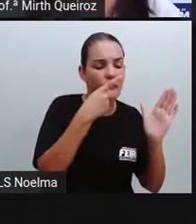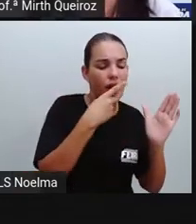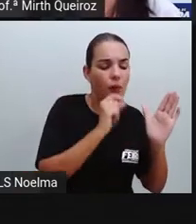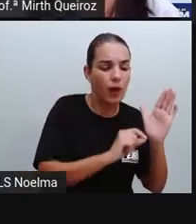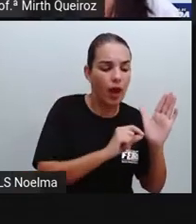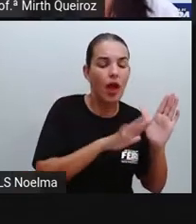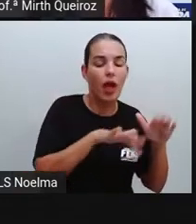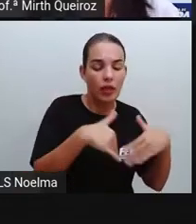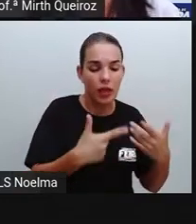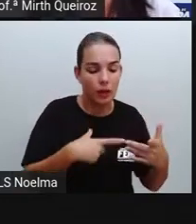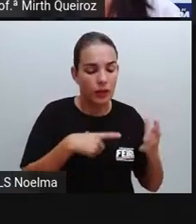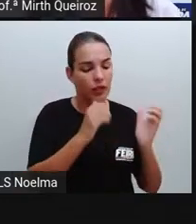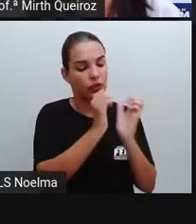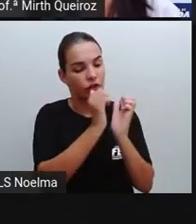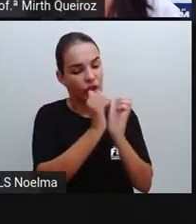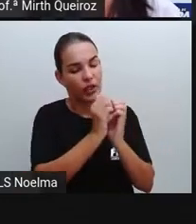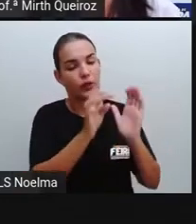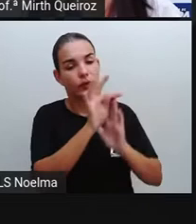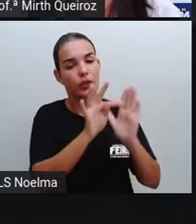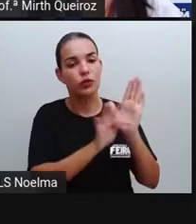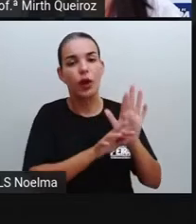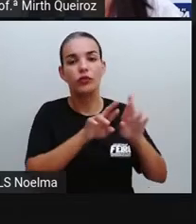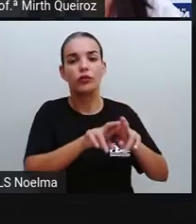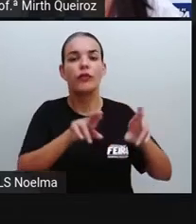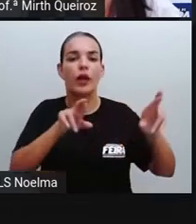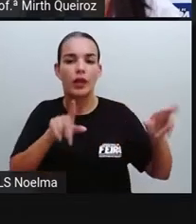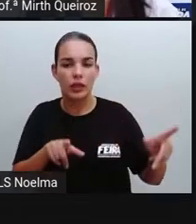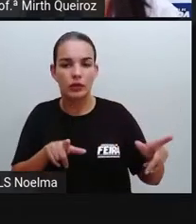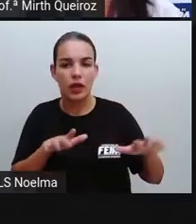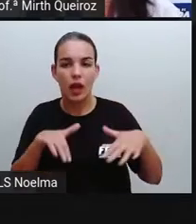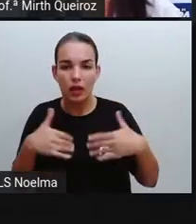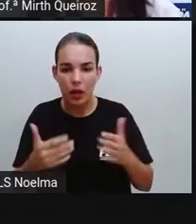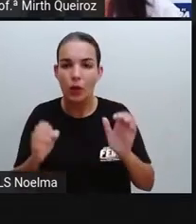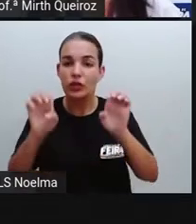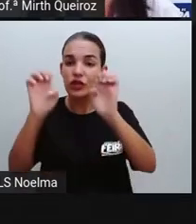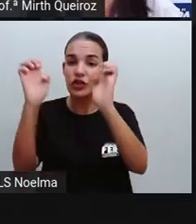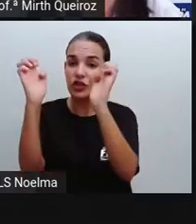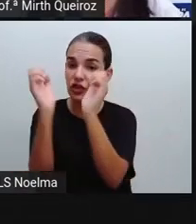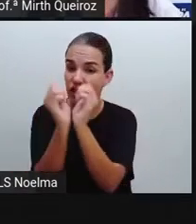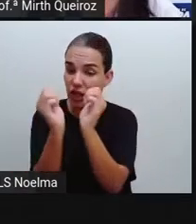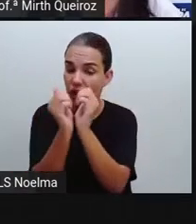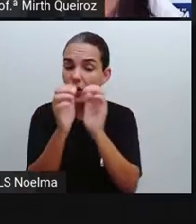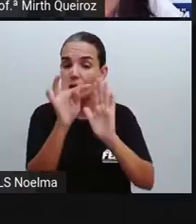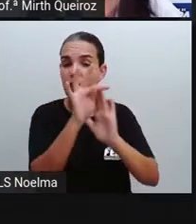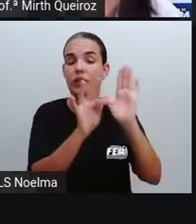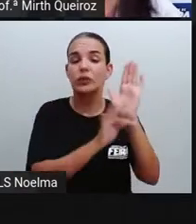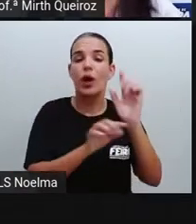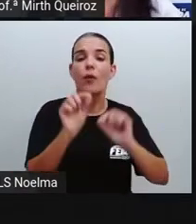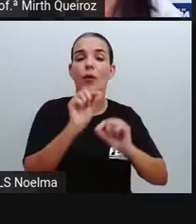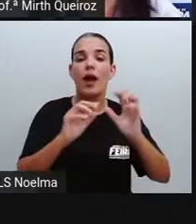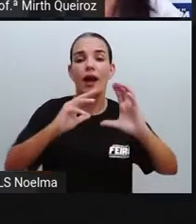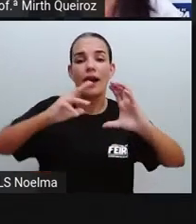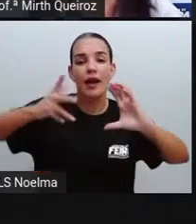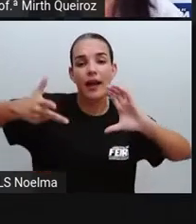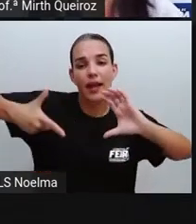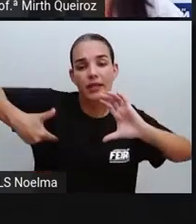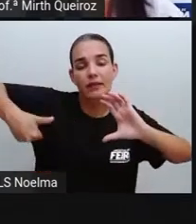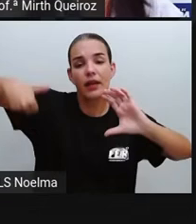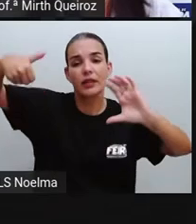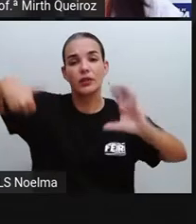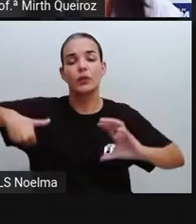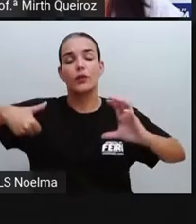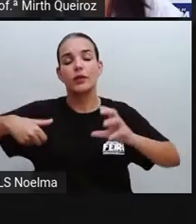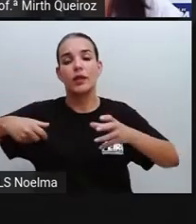aí diferente. Então, nós podemos chamar de gênero textual as classificações que são criadas para poder